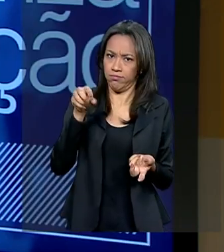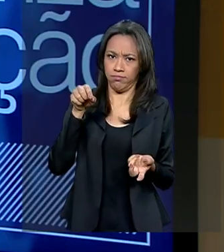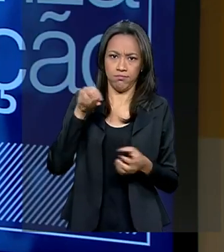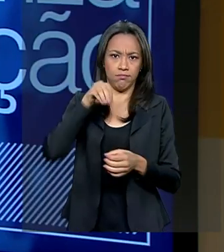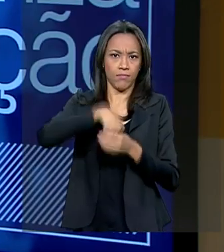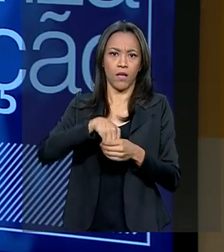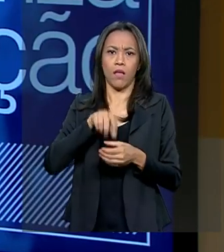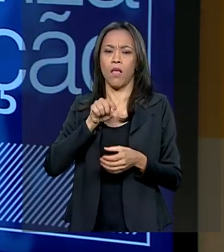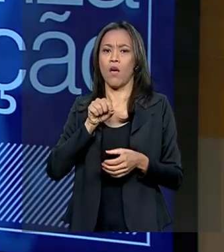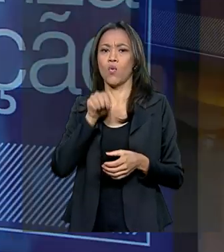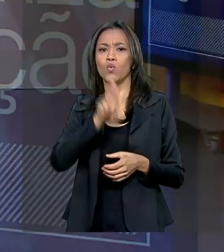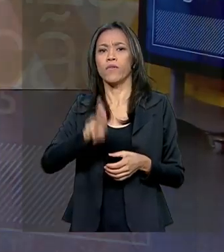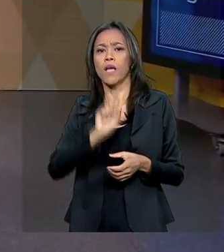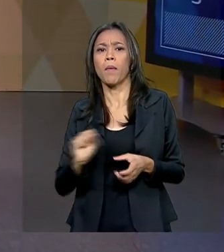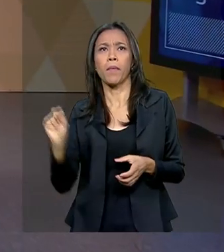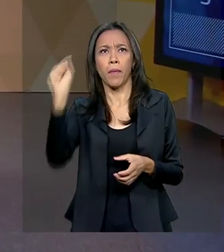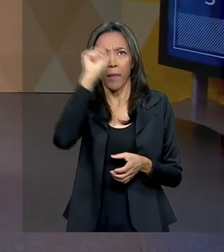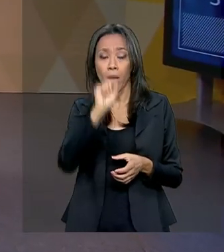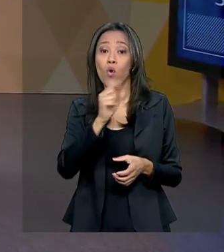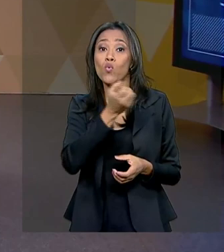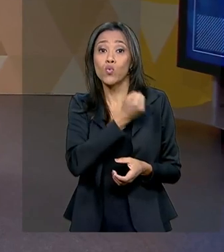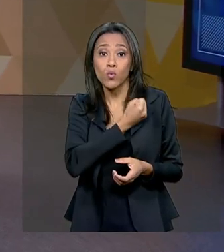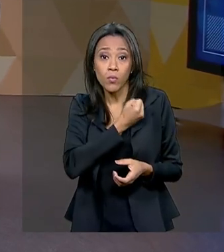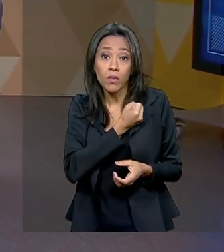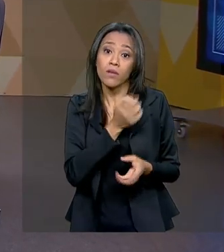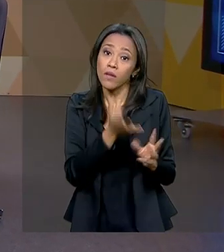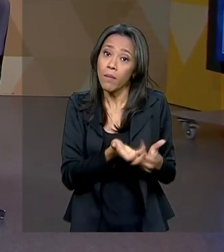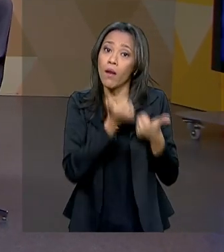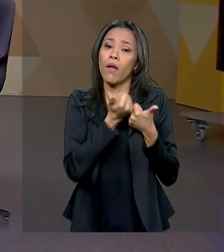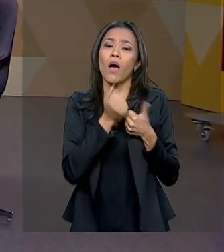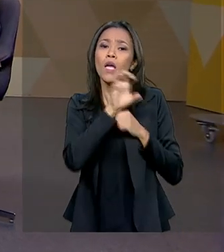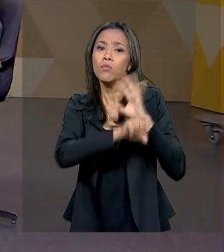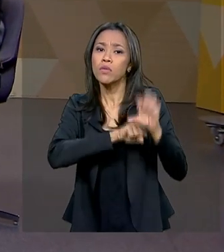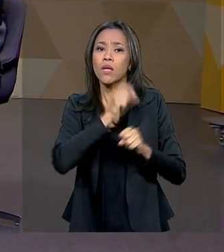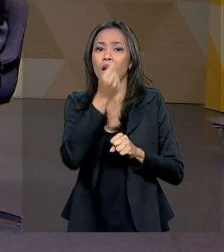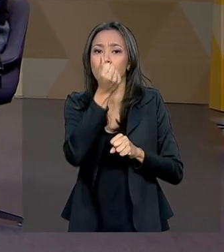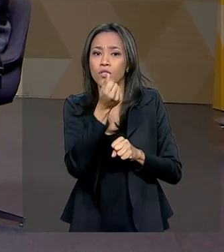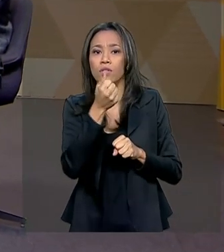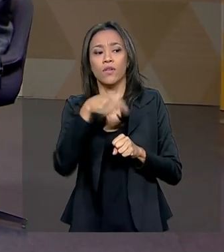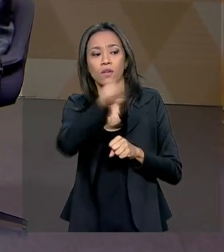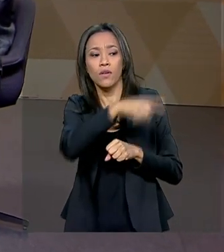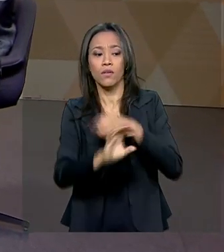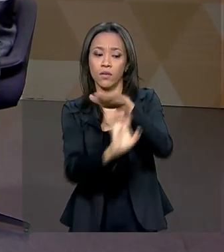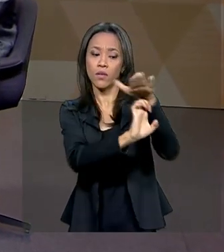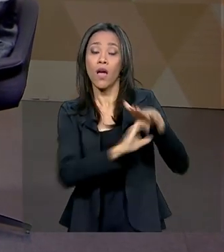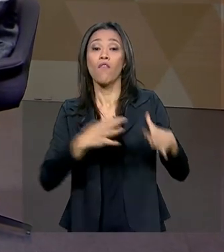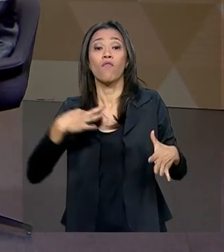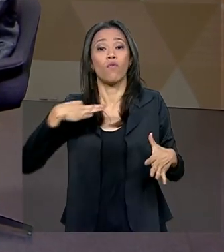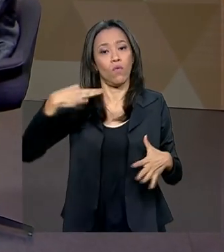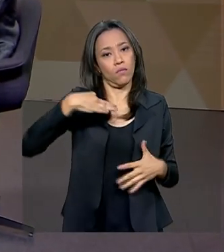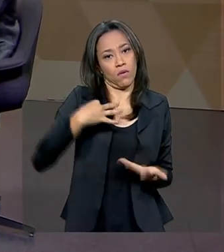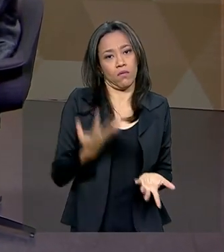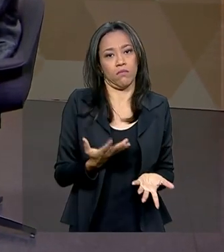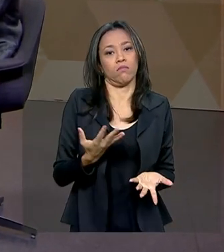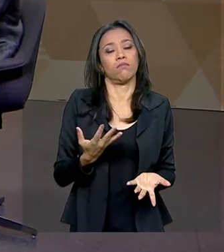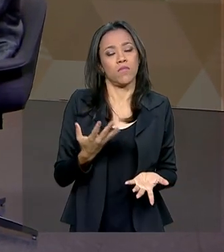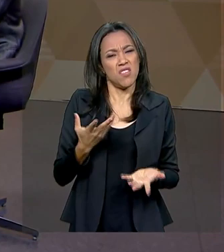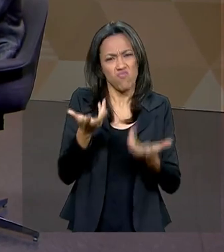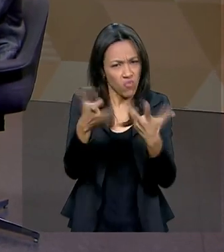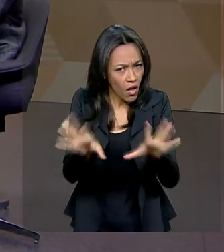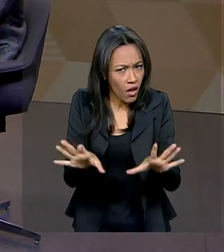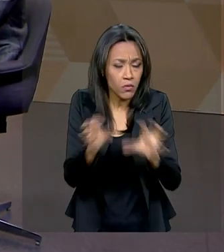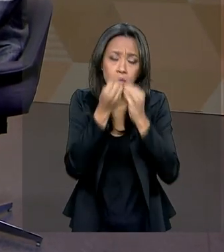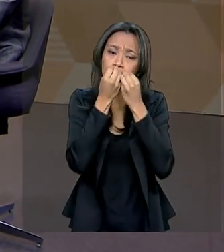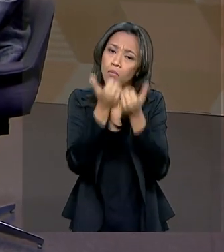A parte de contas, números têm que melhorar e buscar recursos na iniciativa privada. É voluntário. Se quiser aderir, adere. Se não quiser, não precisa